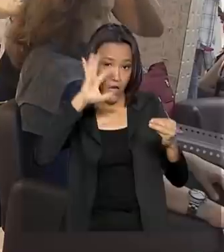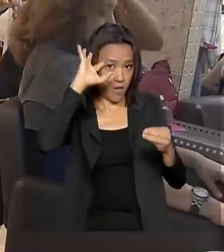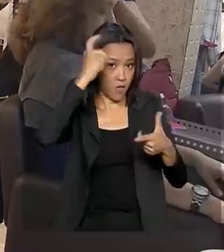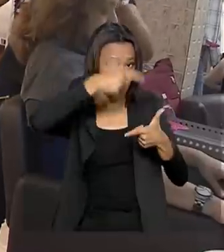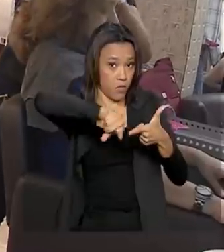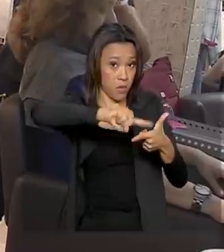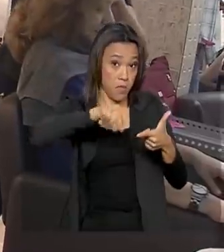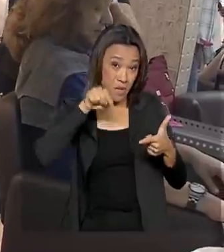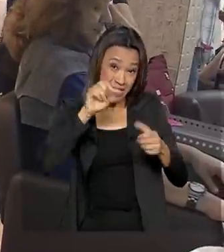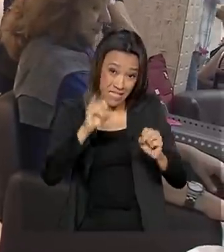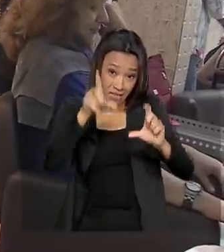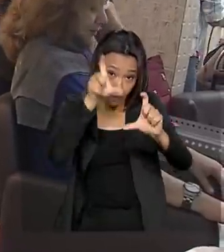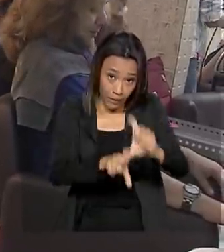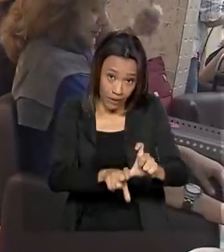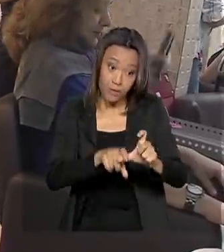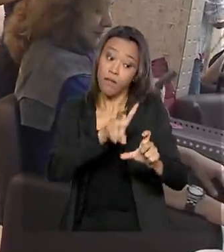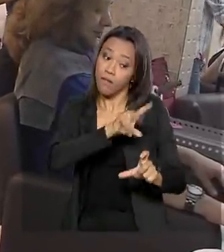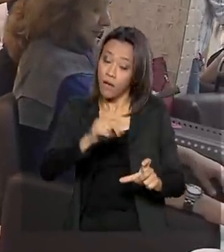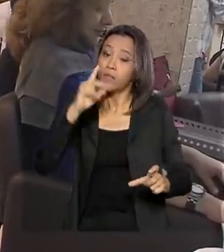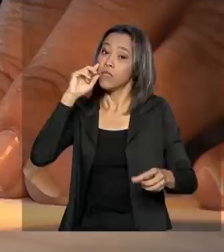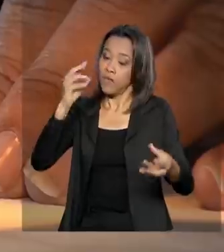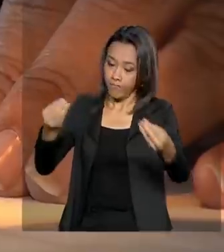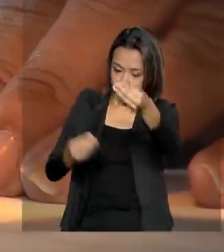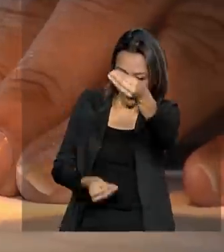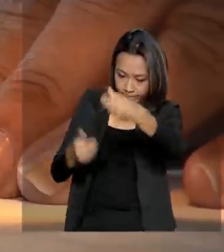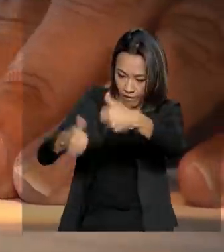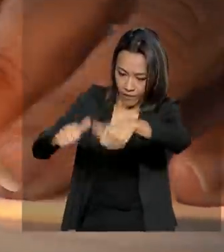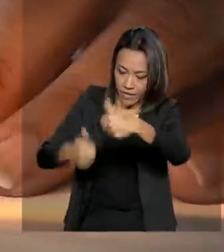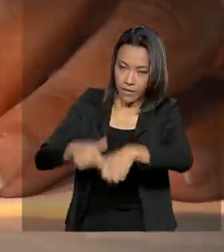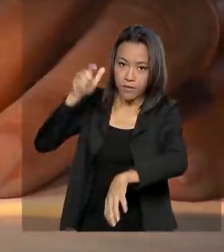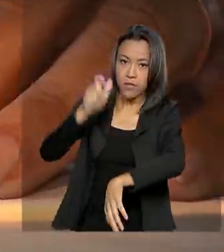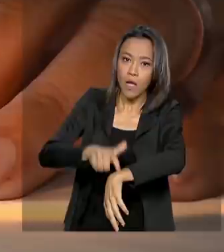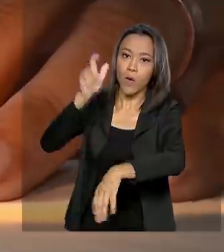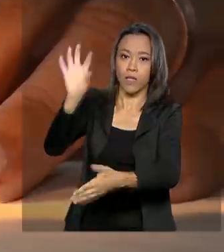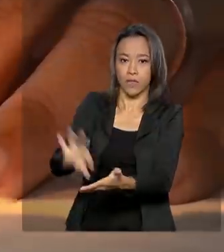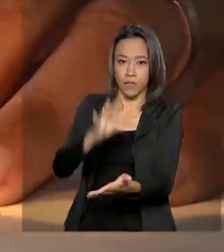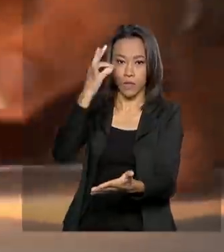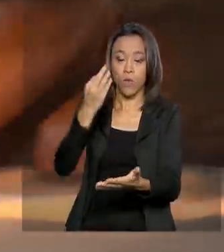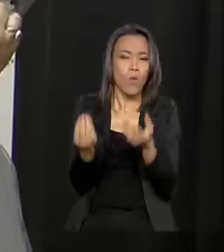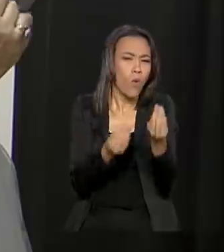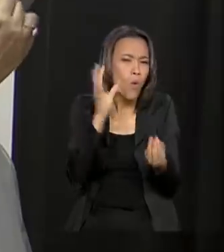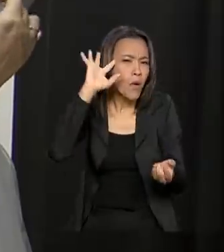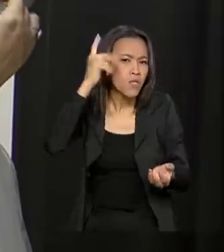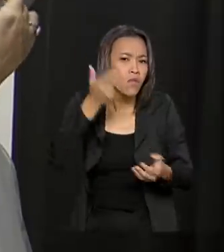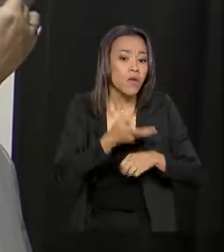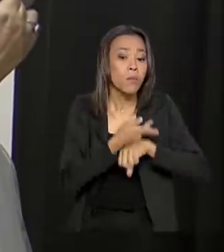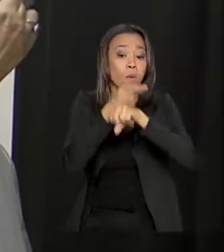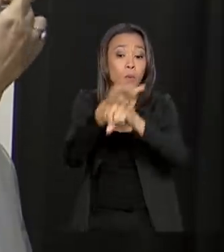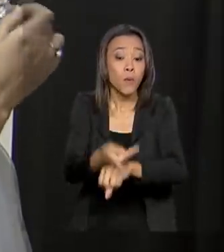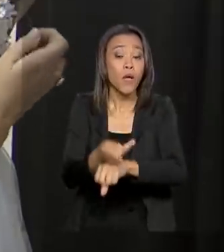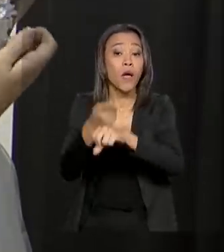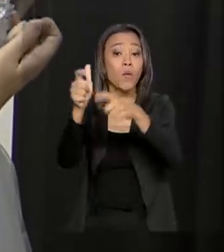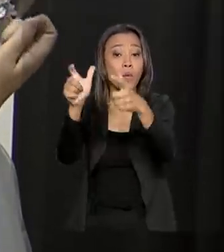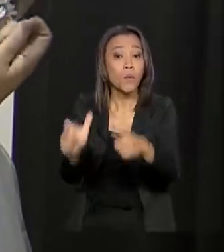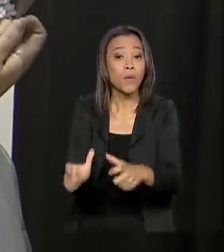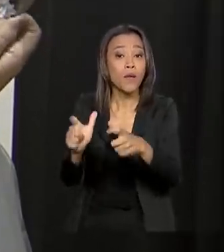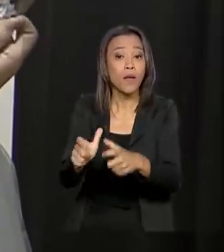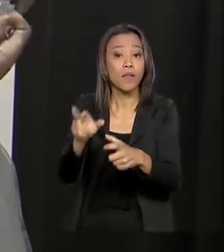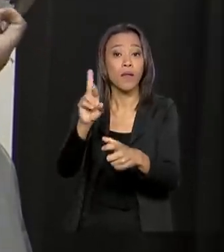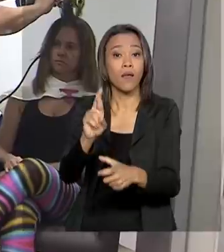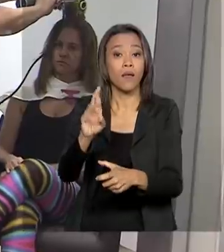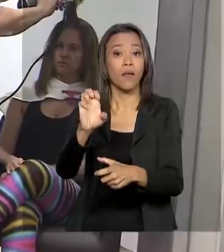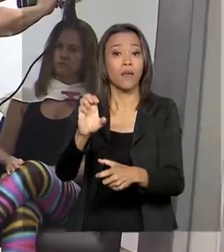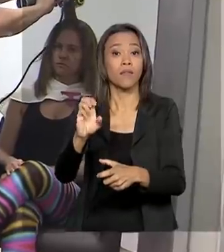essas pendências vão ser verificadas no momento da inscrição. Para resolver, é só comparecer à humanidade à Receita Federal e se a